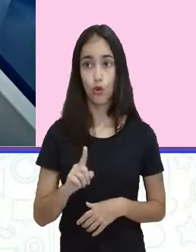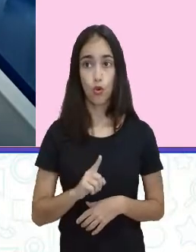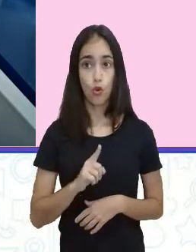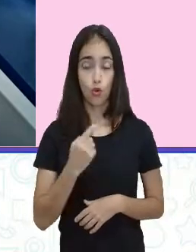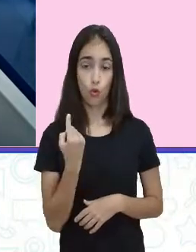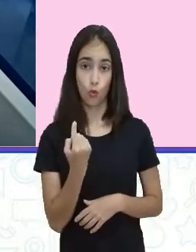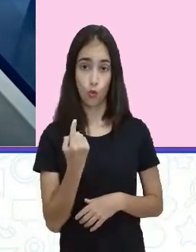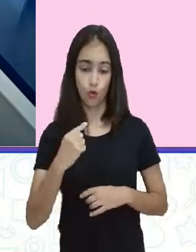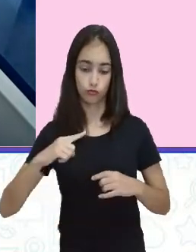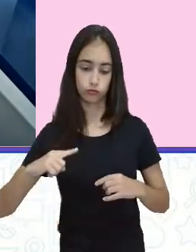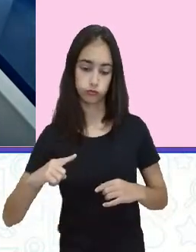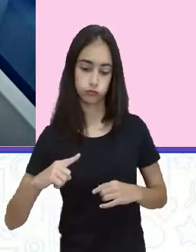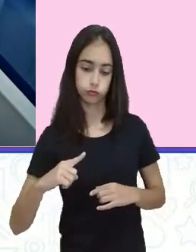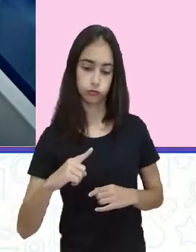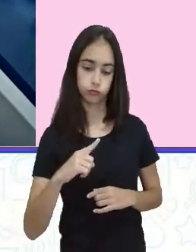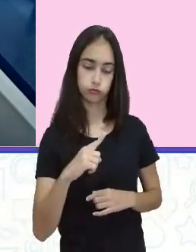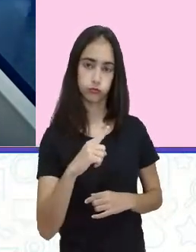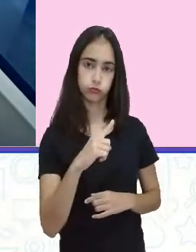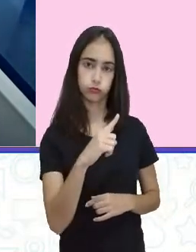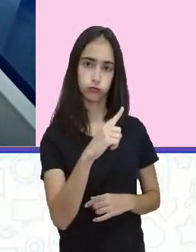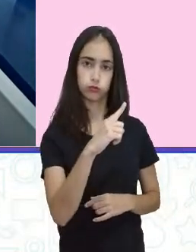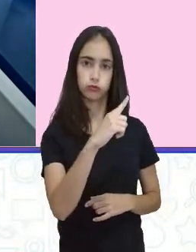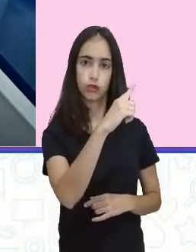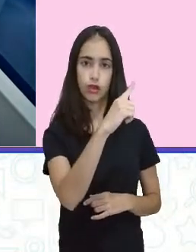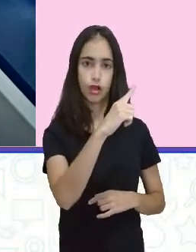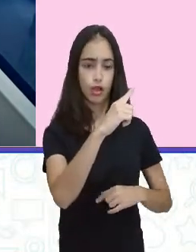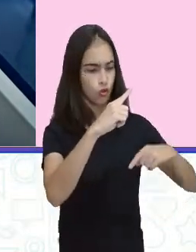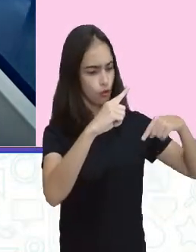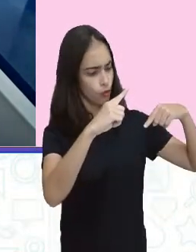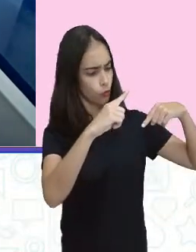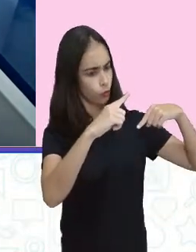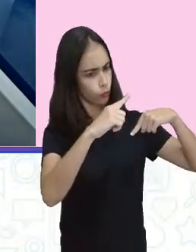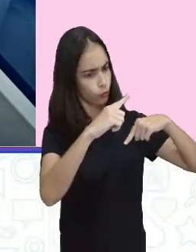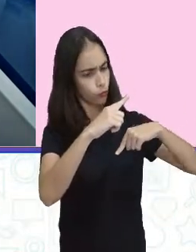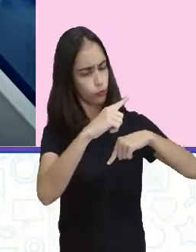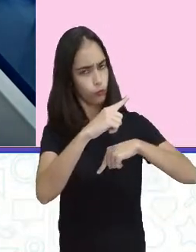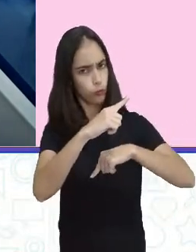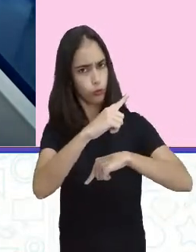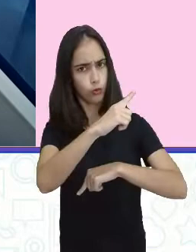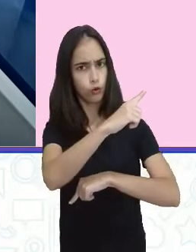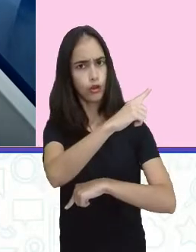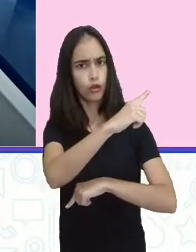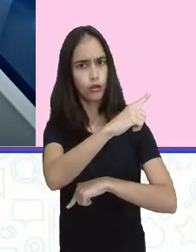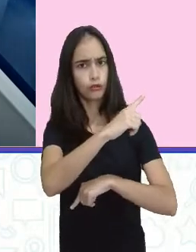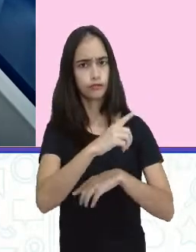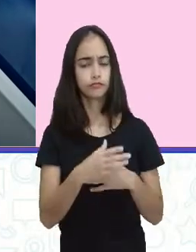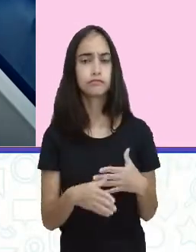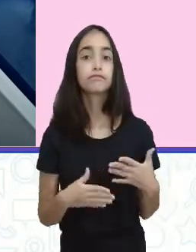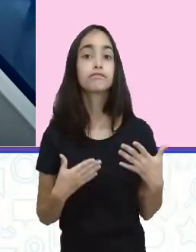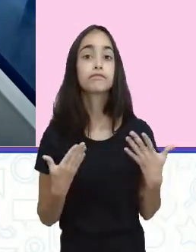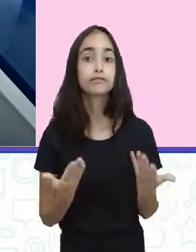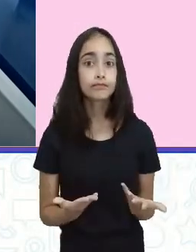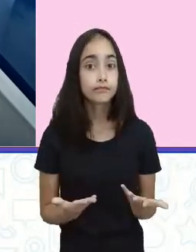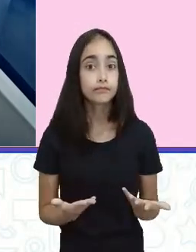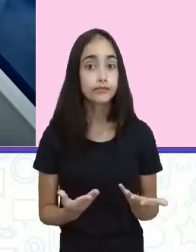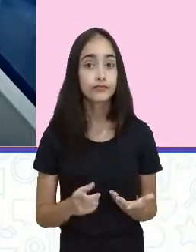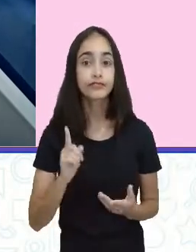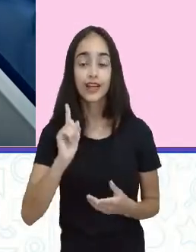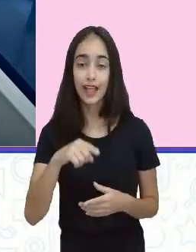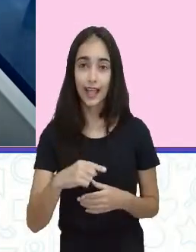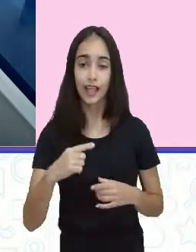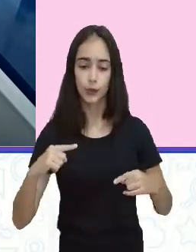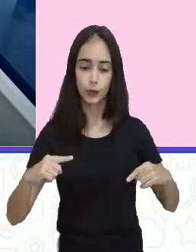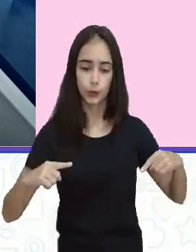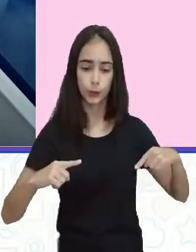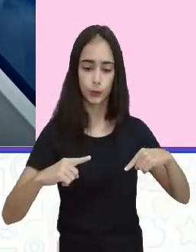que eu coloquei por cima do vídeo, e uma está descendo. Ou seja, elas estão em sentidos